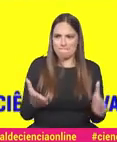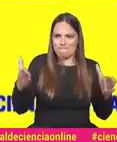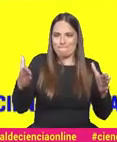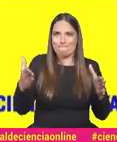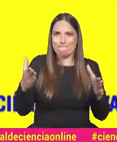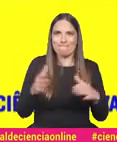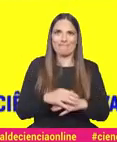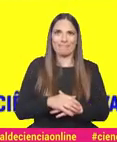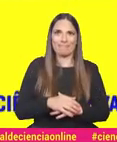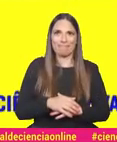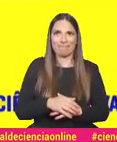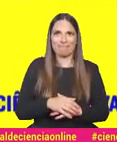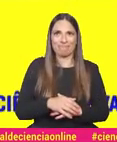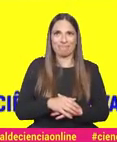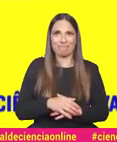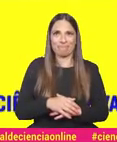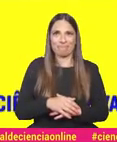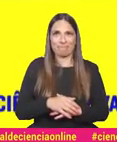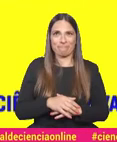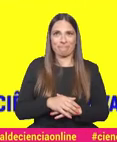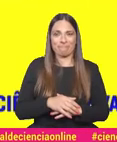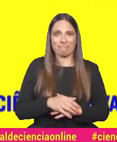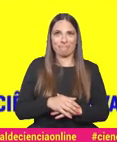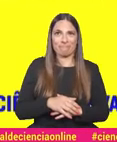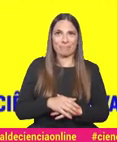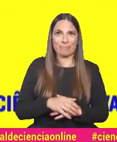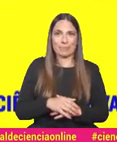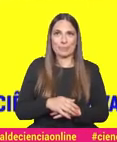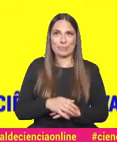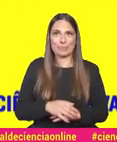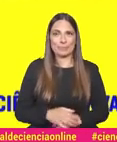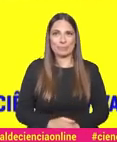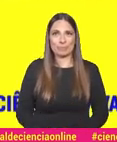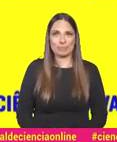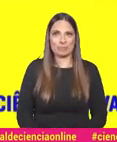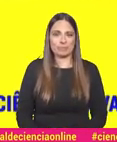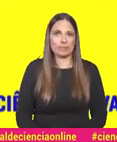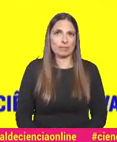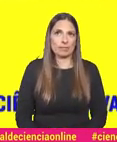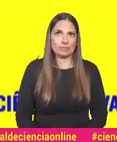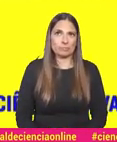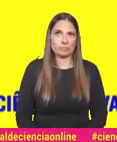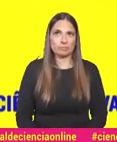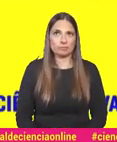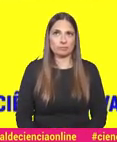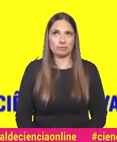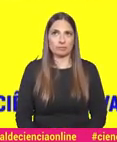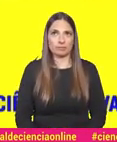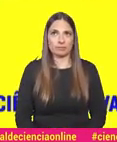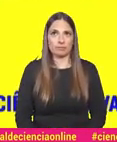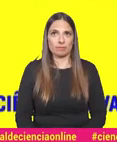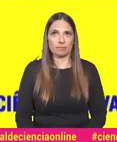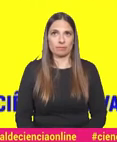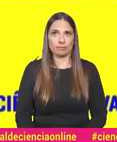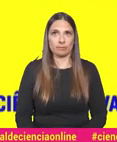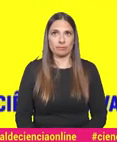enxergar. É? Bem, antes água do que vinho. É caso para dizer. Vai, vai, vai. Quase. Puxei por mim. Vai. Eu vou conseguir, não